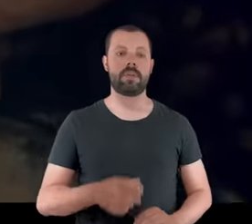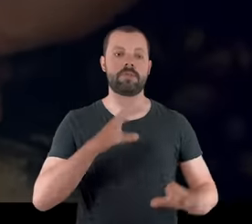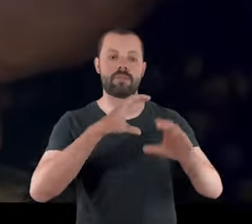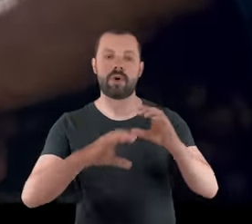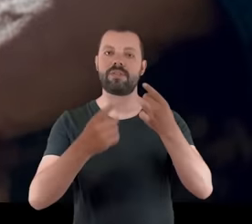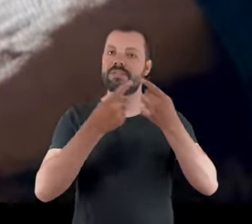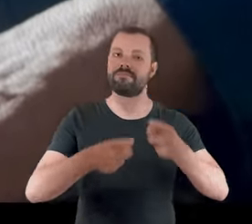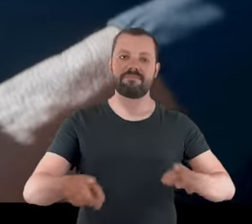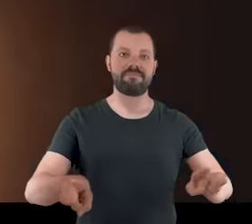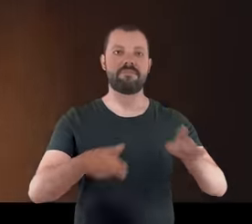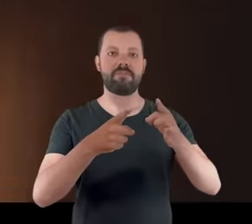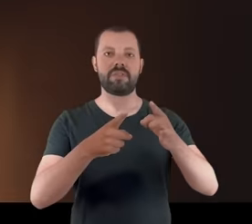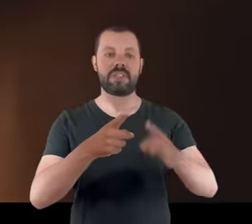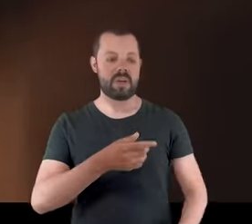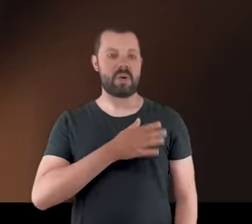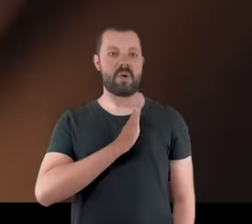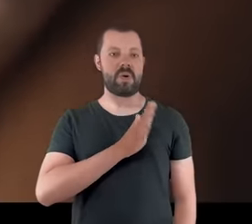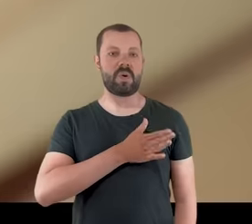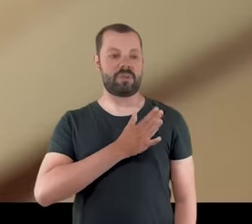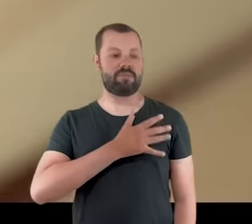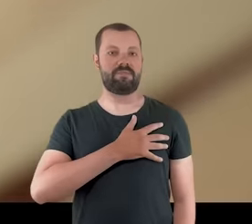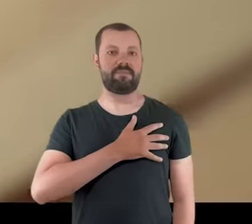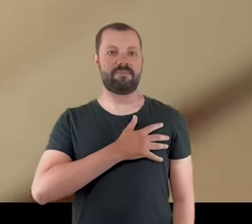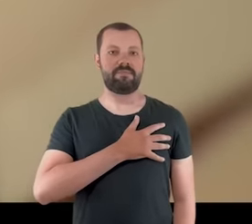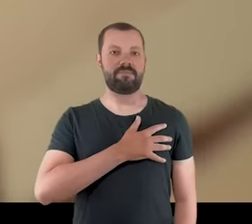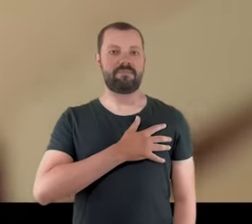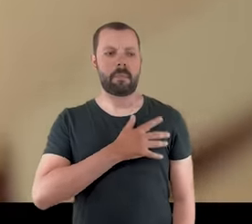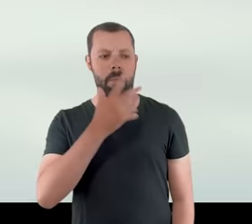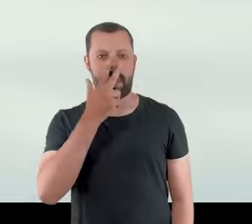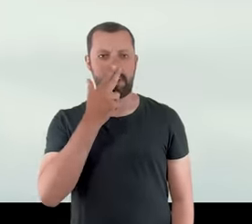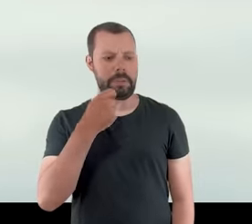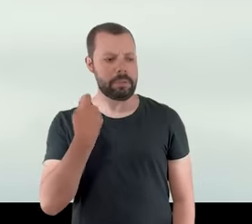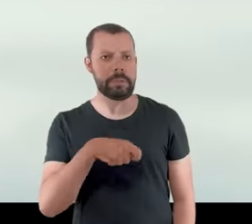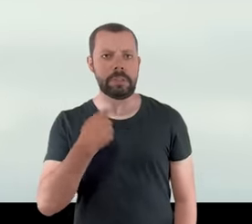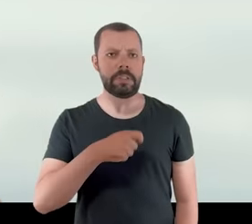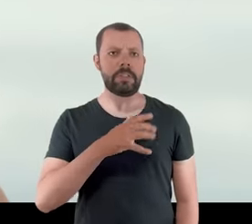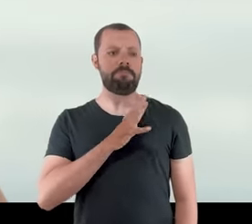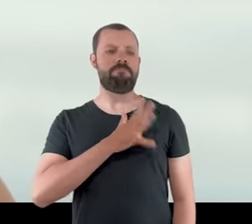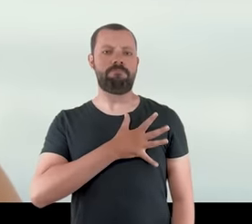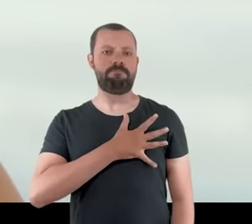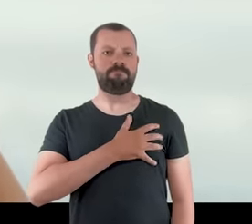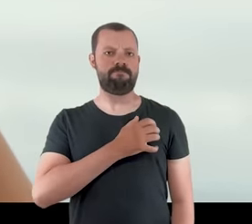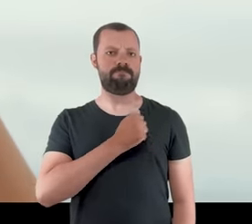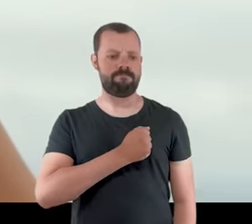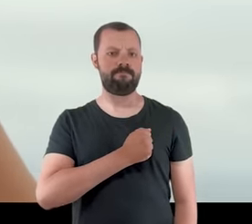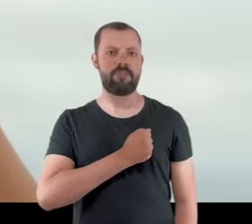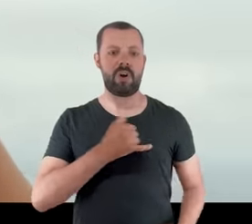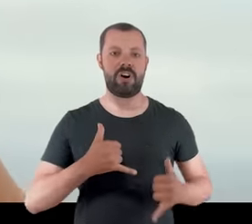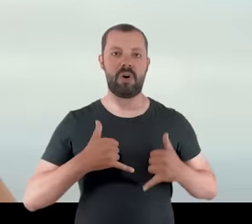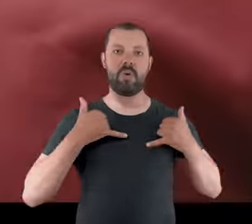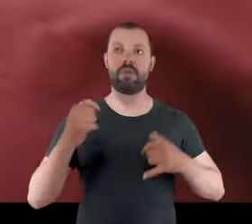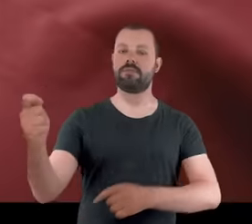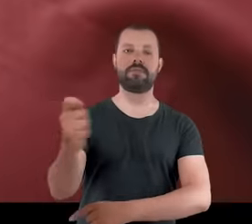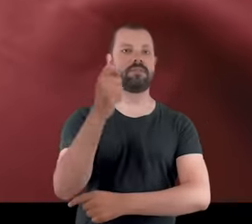Ao cantar o nosso hino, costumamos colocar a mão no coração. É como se a gente precisasse segurá-lo no peito.